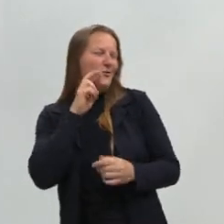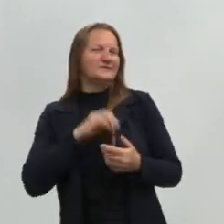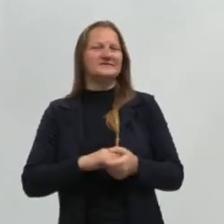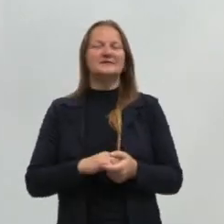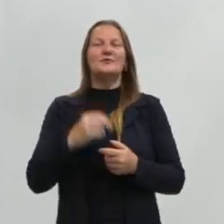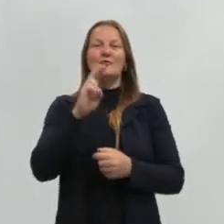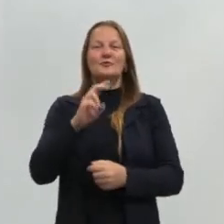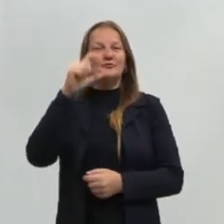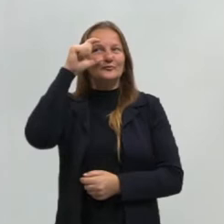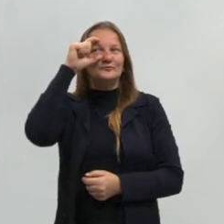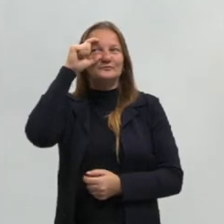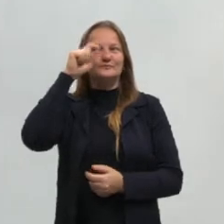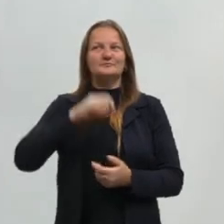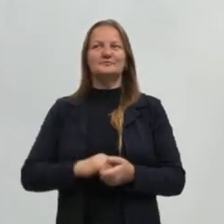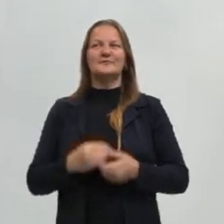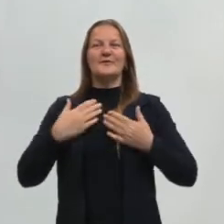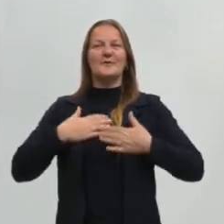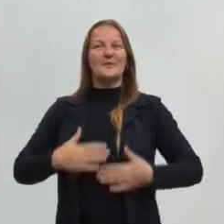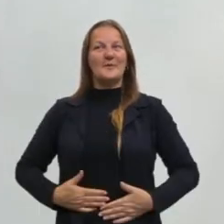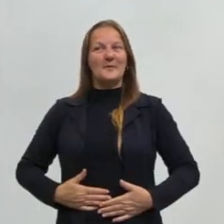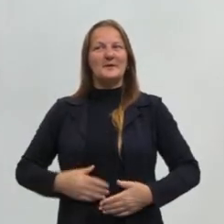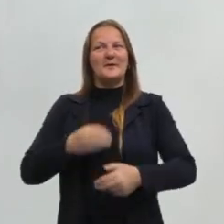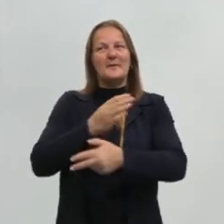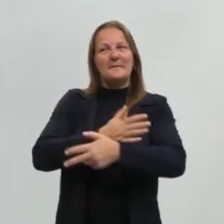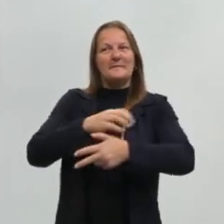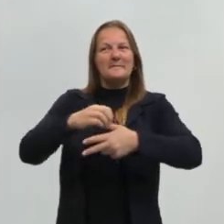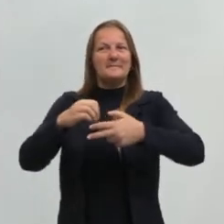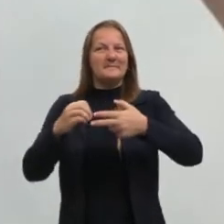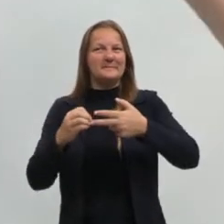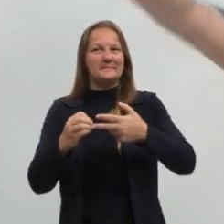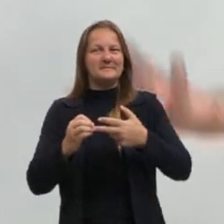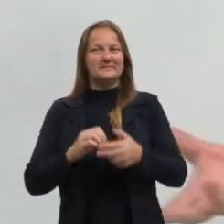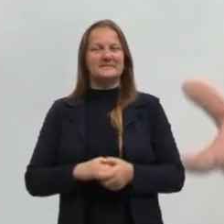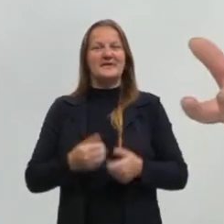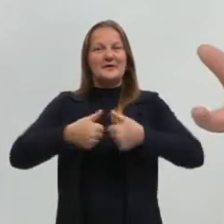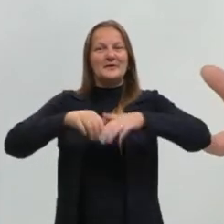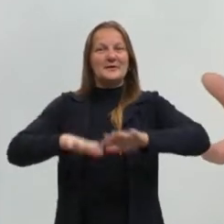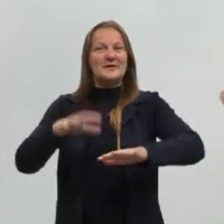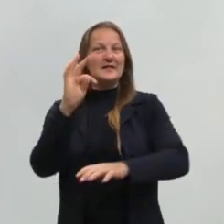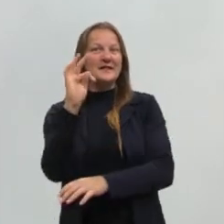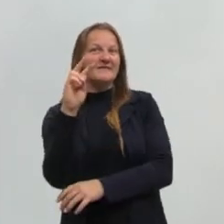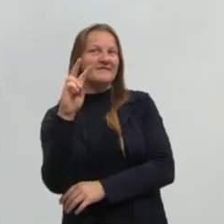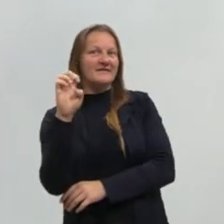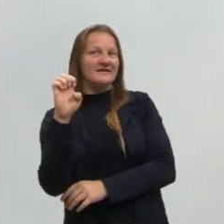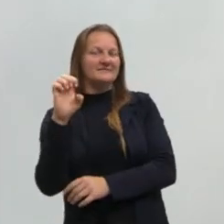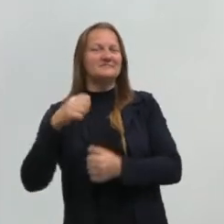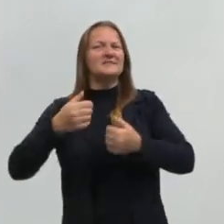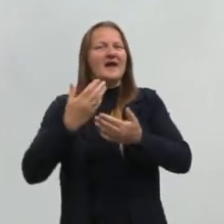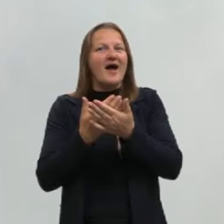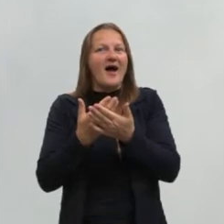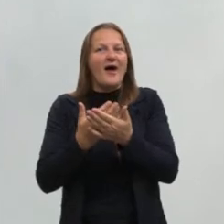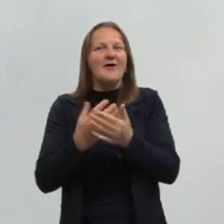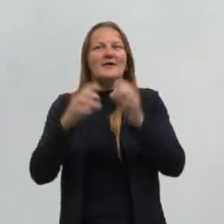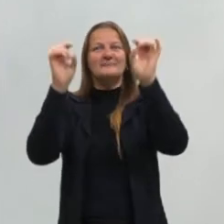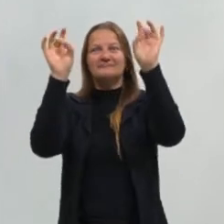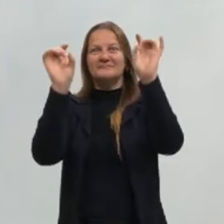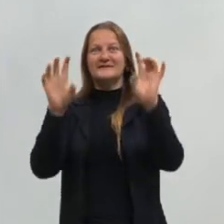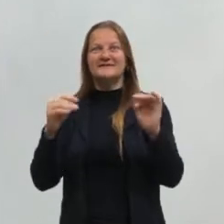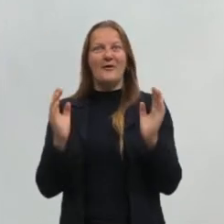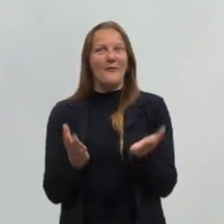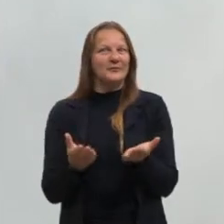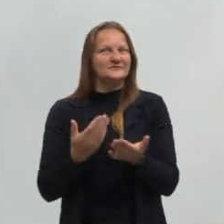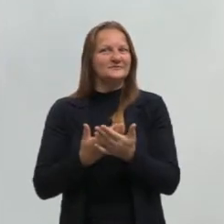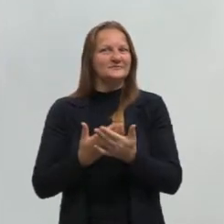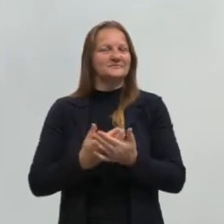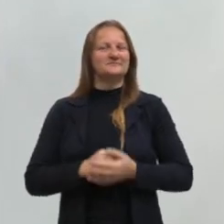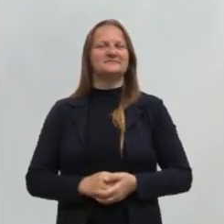uso óculos. Estou aqui com a camiseta do projeto nos estúdios da TVE para essa aula tão especial que a gente tem hoje.